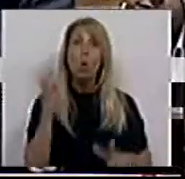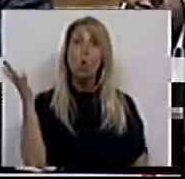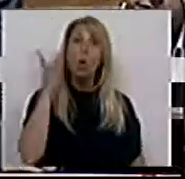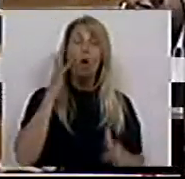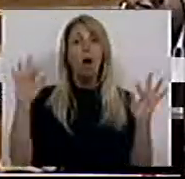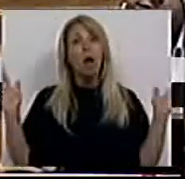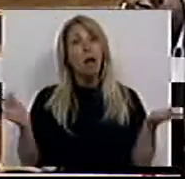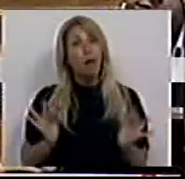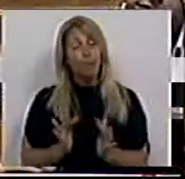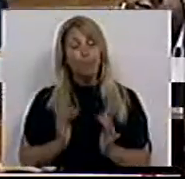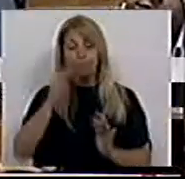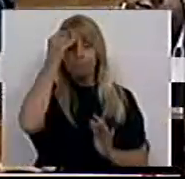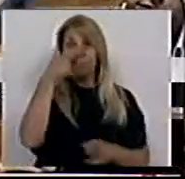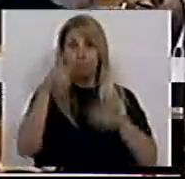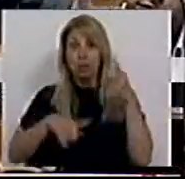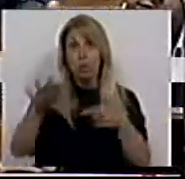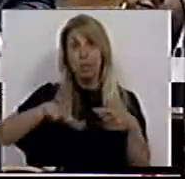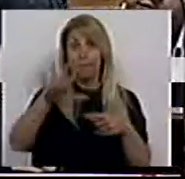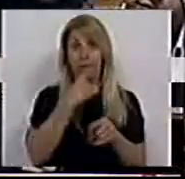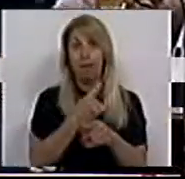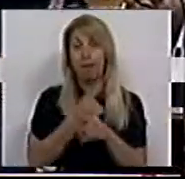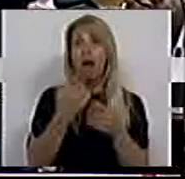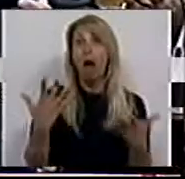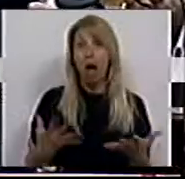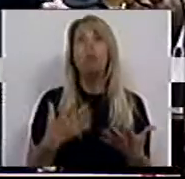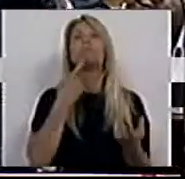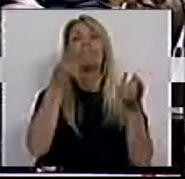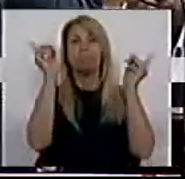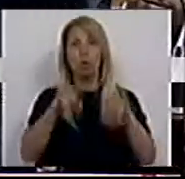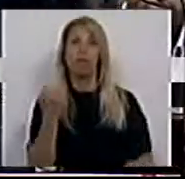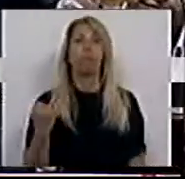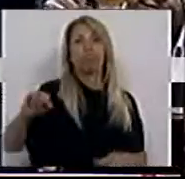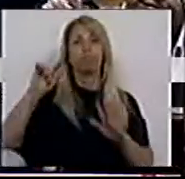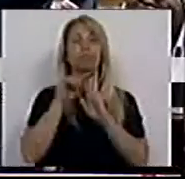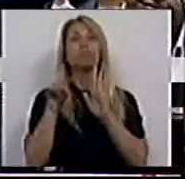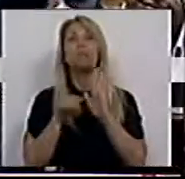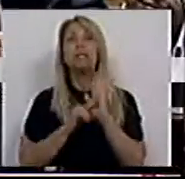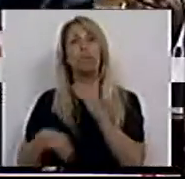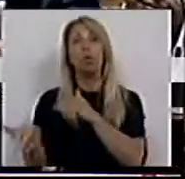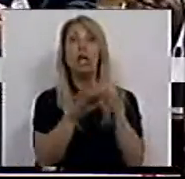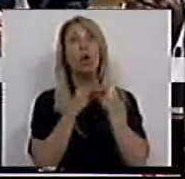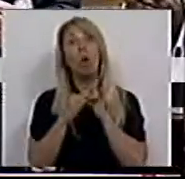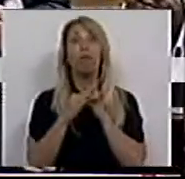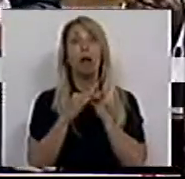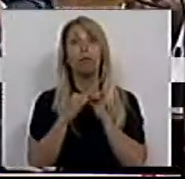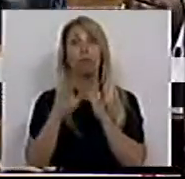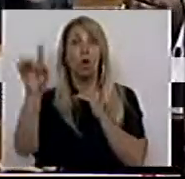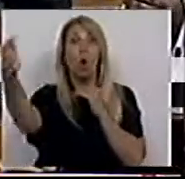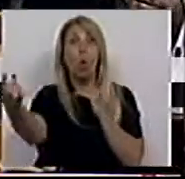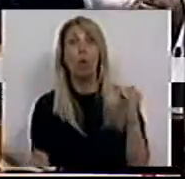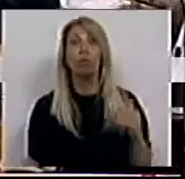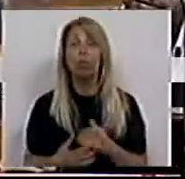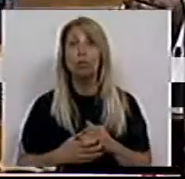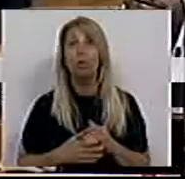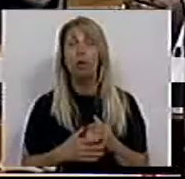pessoas que estão nessa situação, também mais uma vez viola o princípio da igualdade em relação a muitos outros. Depois é o critério